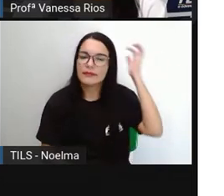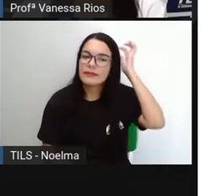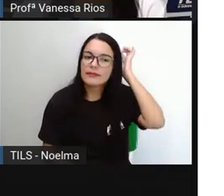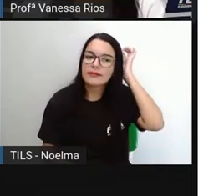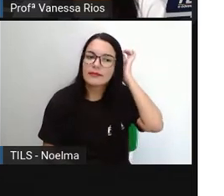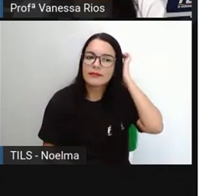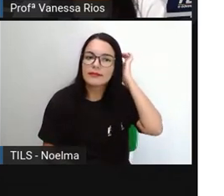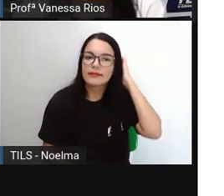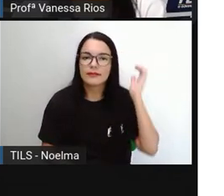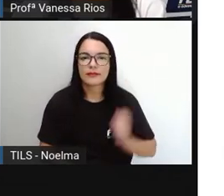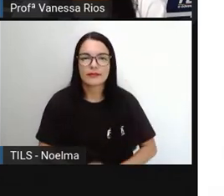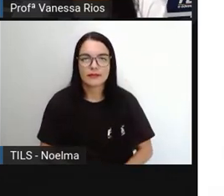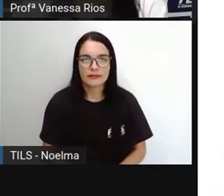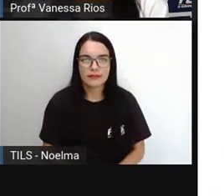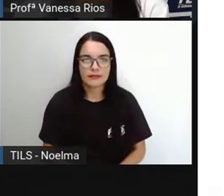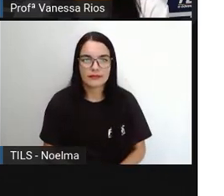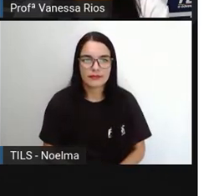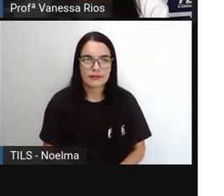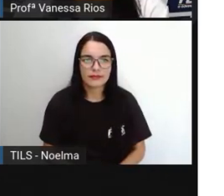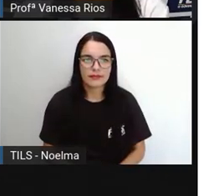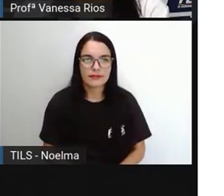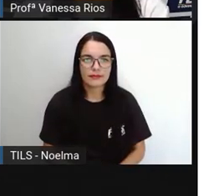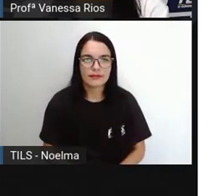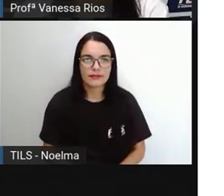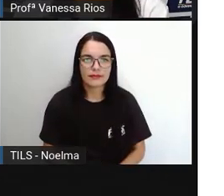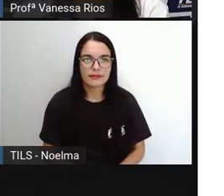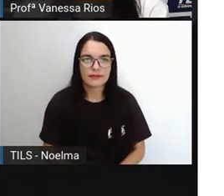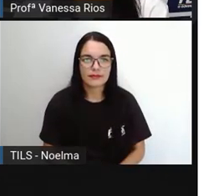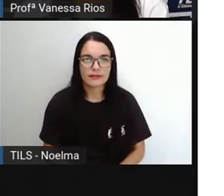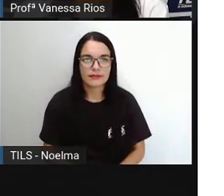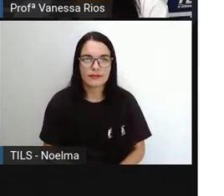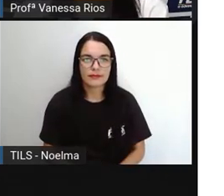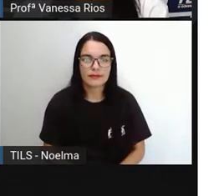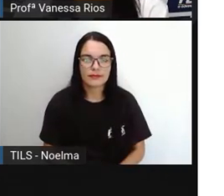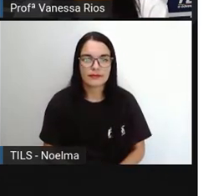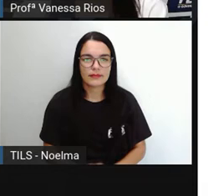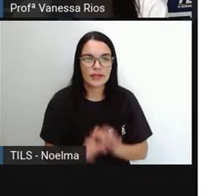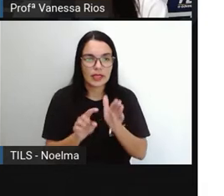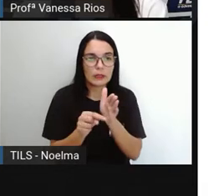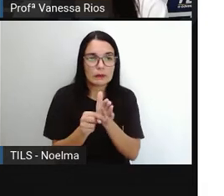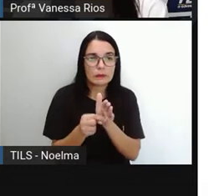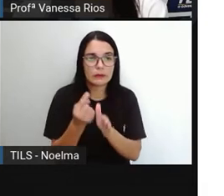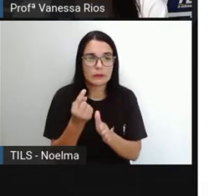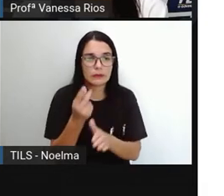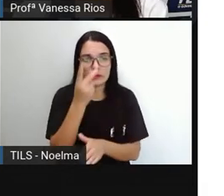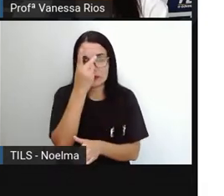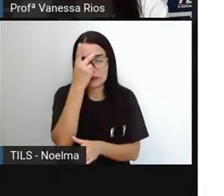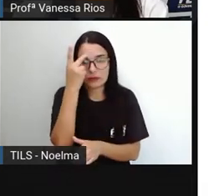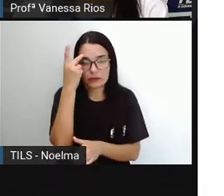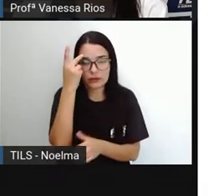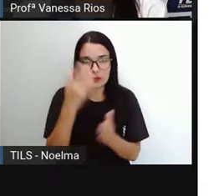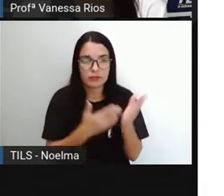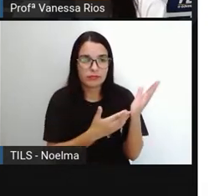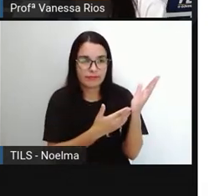Então, novamente, a PRO revisa junto com vocês, não é? A primeira, segunda e terceira pessoa do singular, primeira,